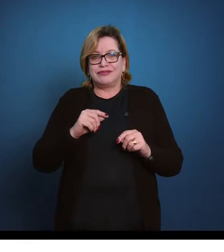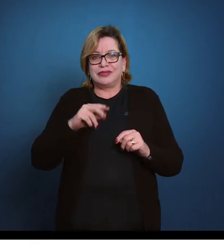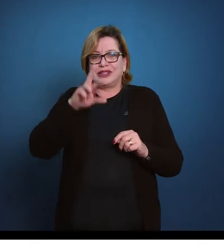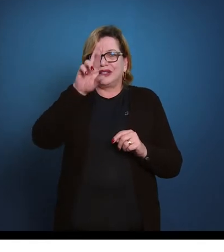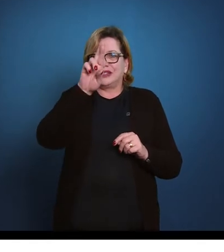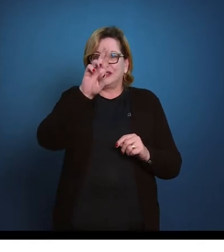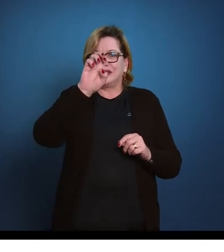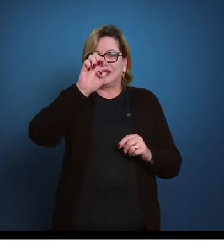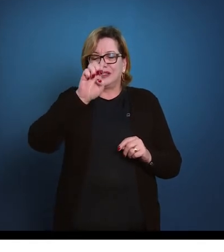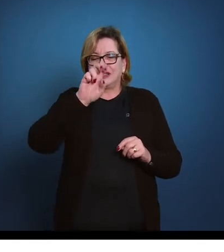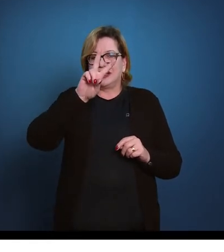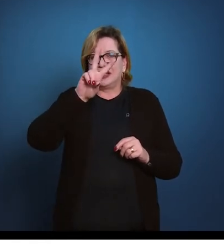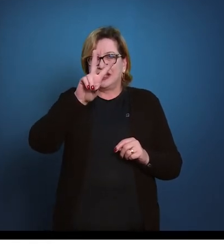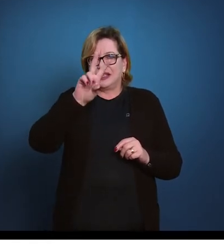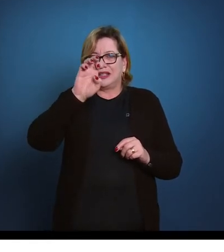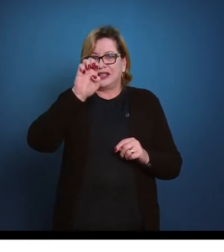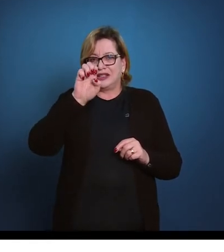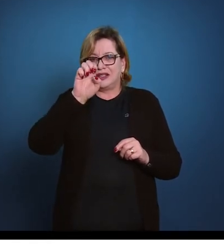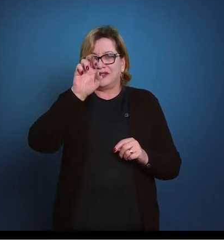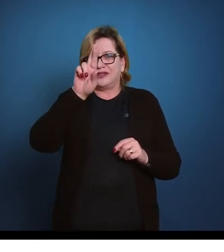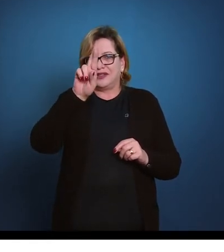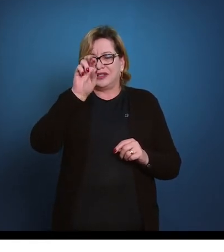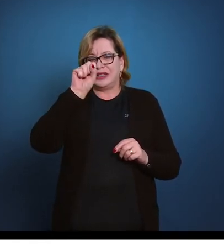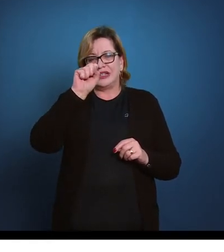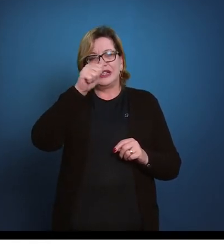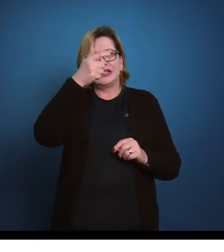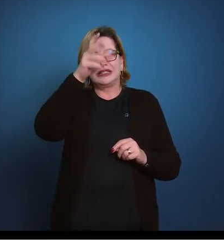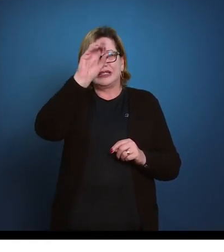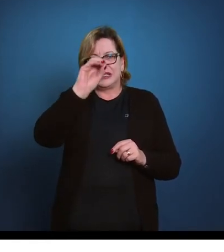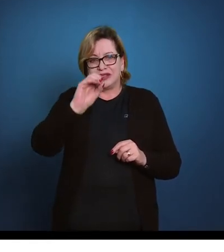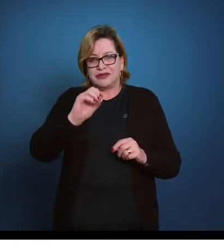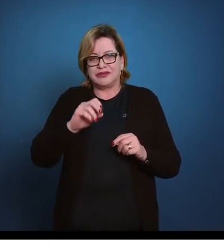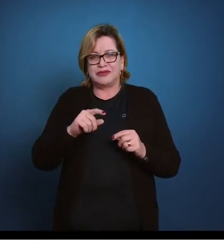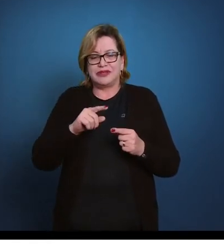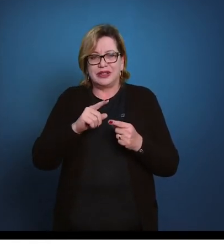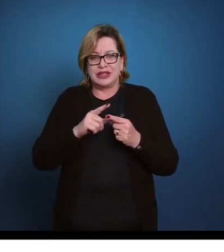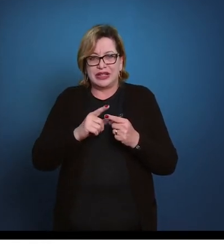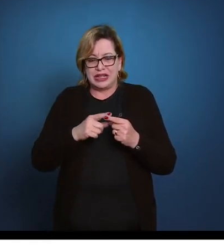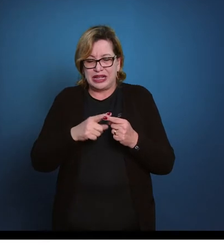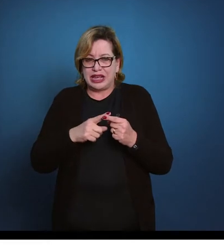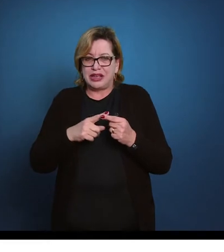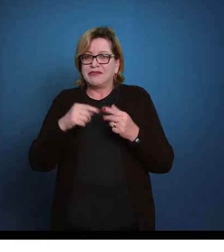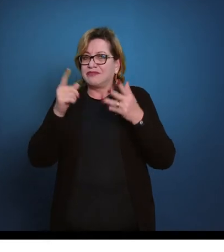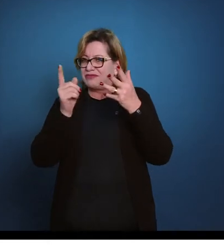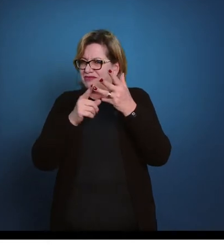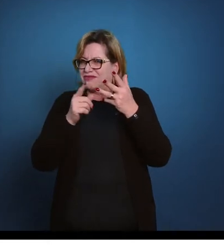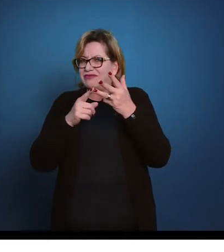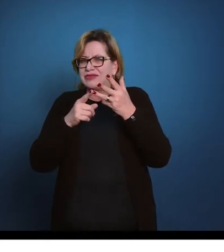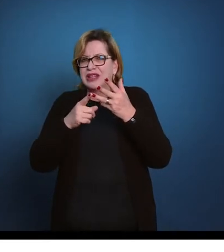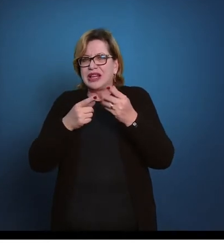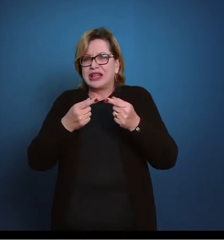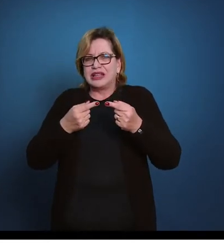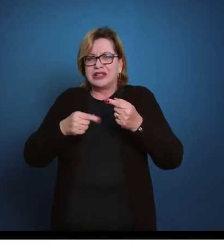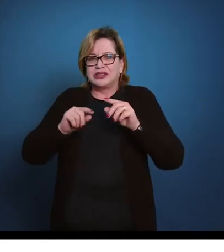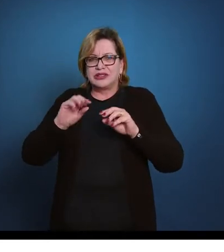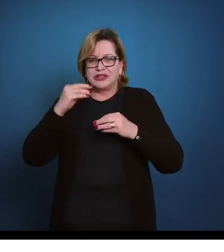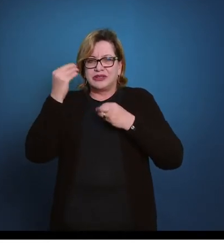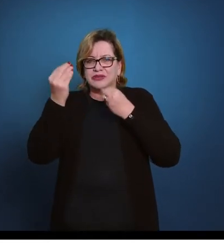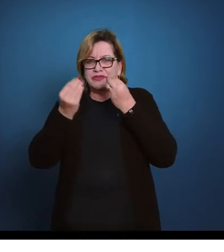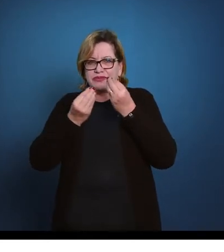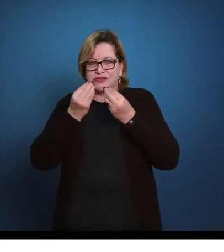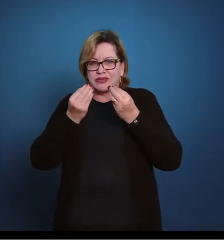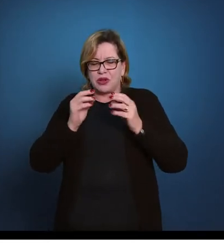reversão. A reversão, na verdade, se constitui basicamente de uma parada de mãos com